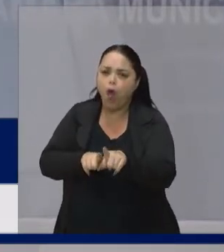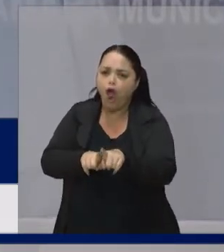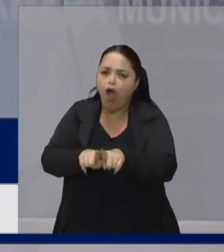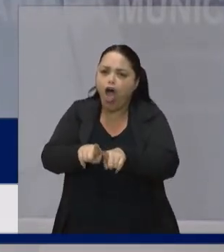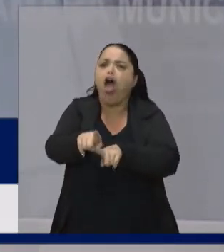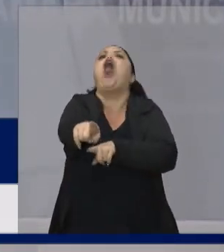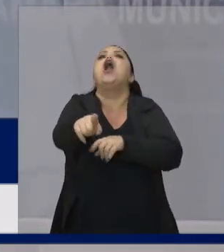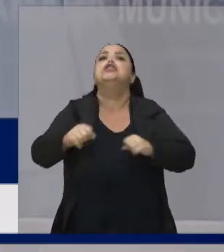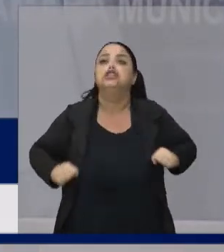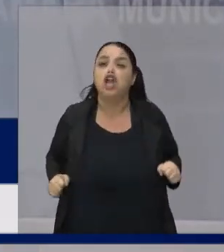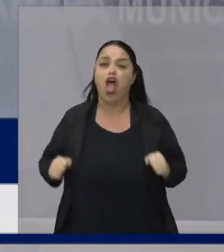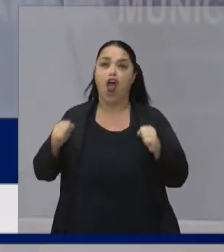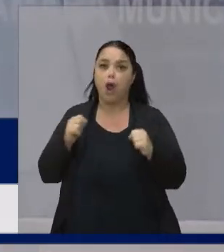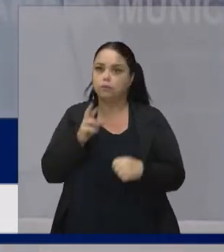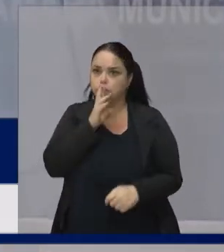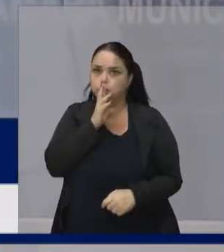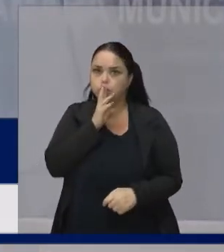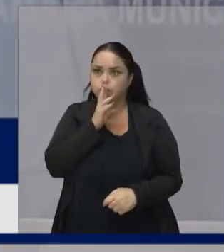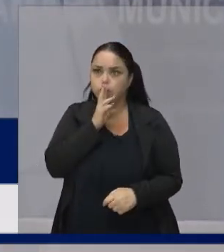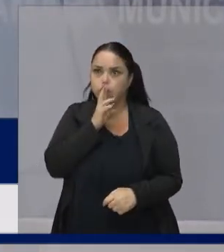fazer aquela torcida Ficar quieta